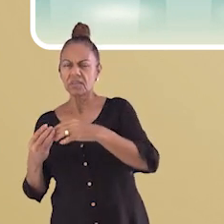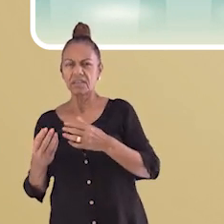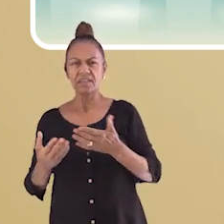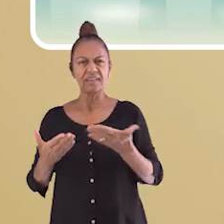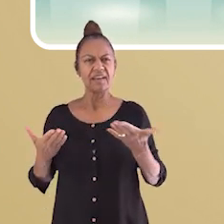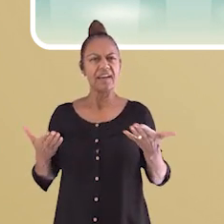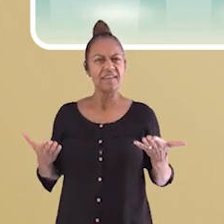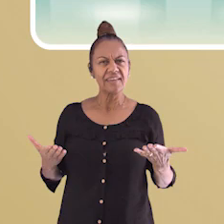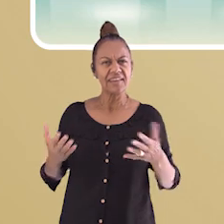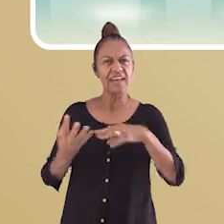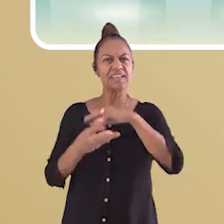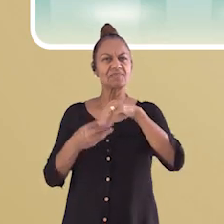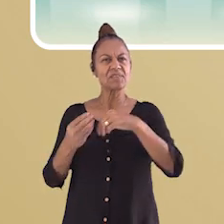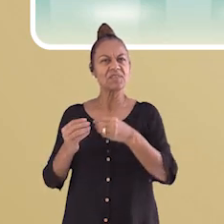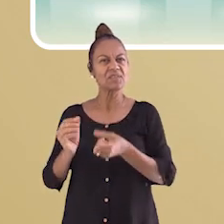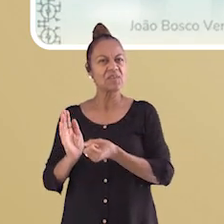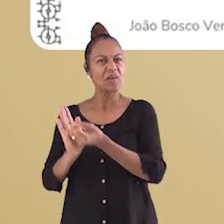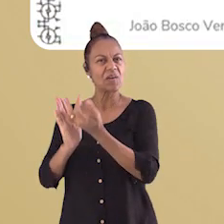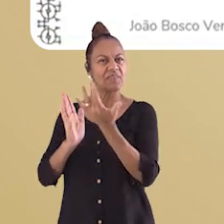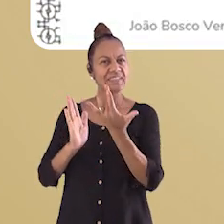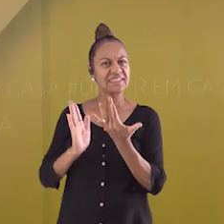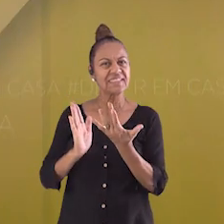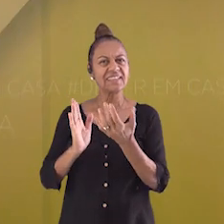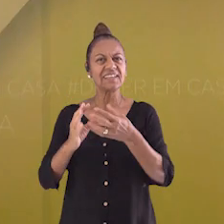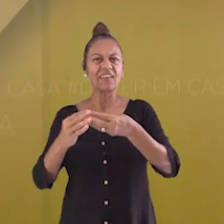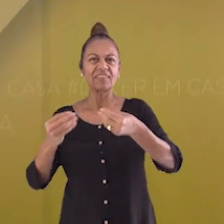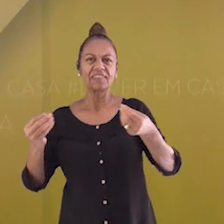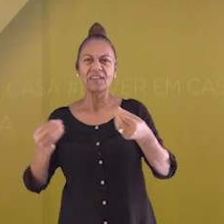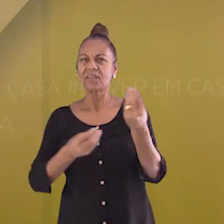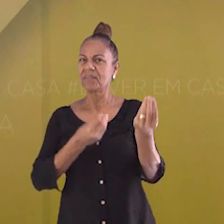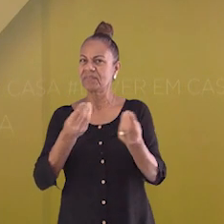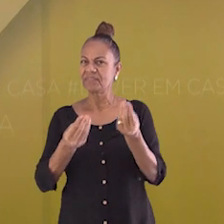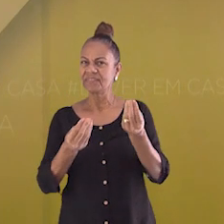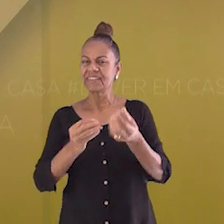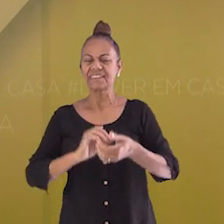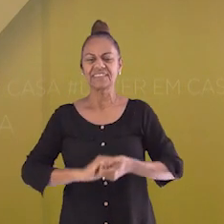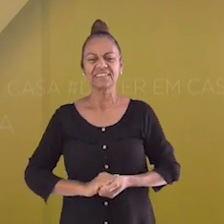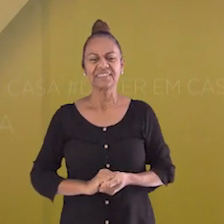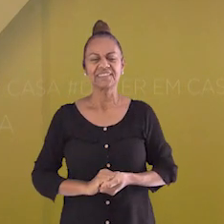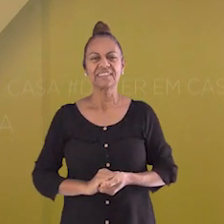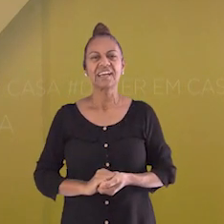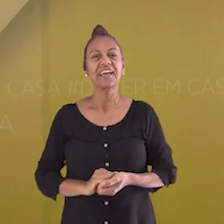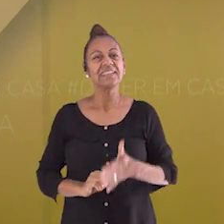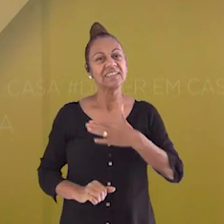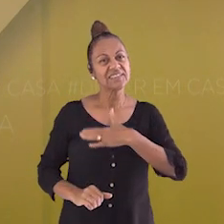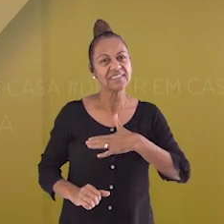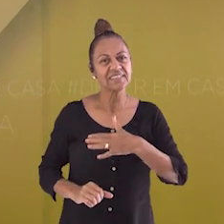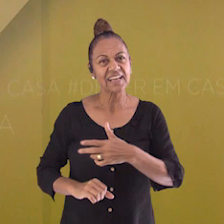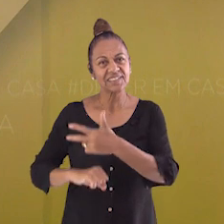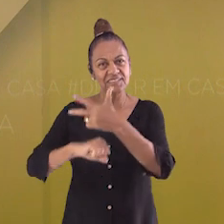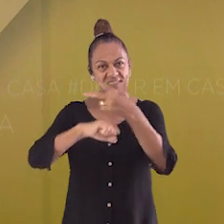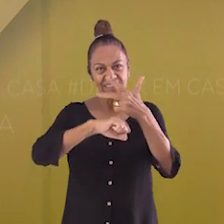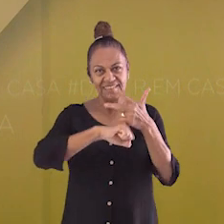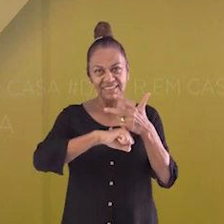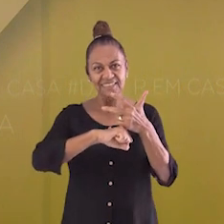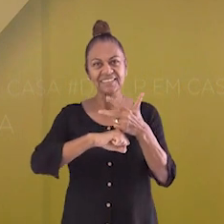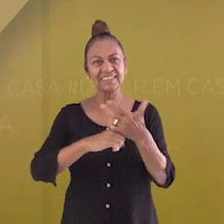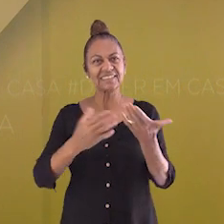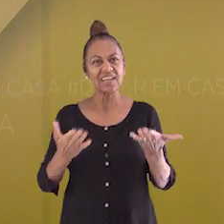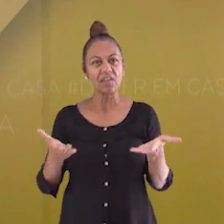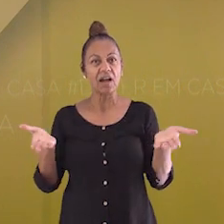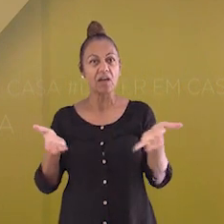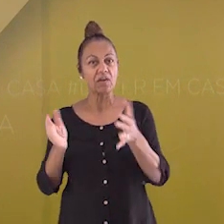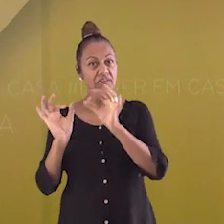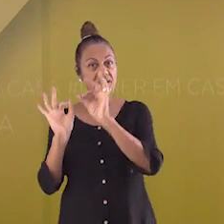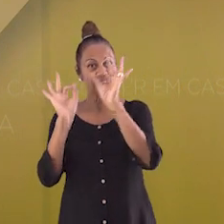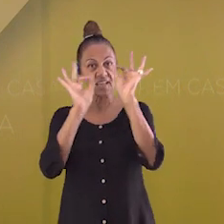misturas ficaram homogêneas ou heterogêneas? E aí, galera? Gostaram do vídeo? Se liga aí que é a hora